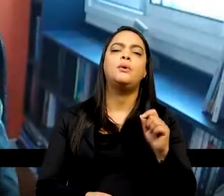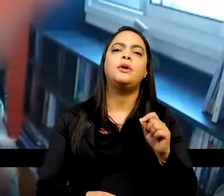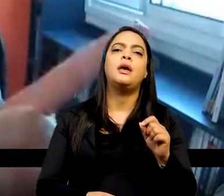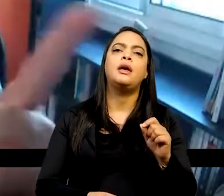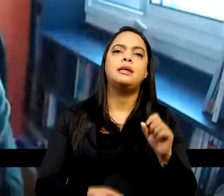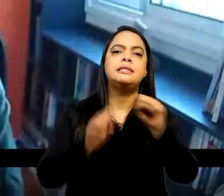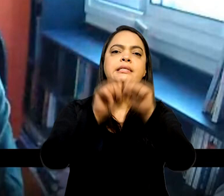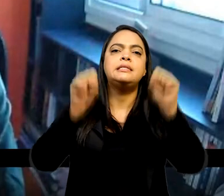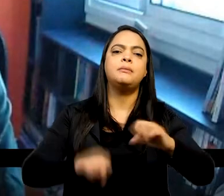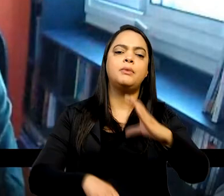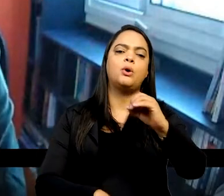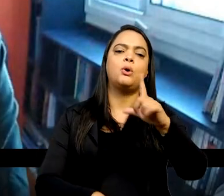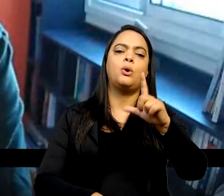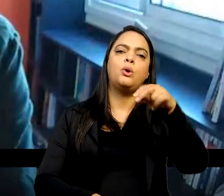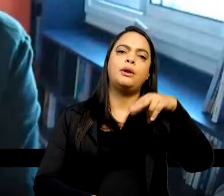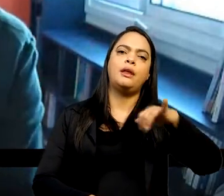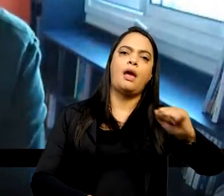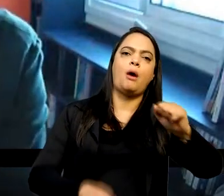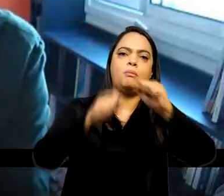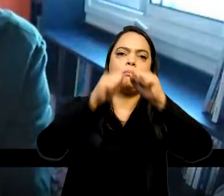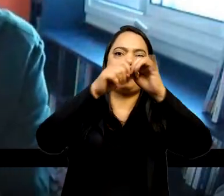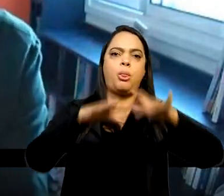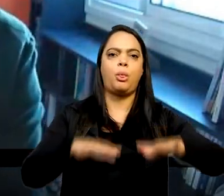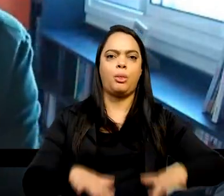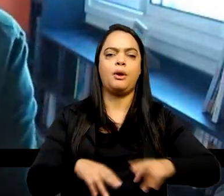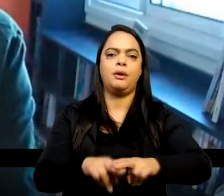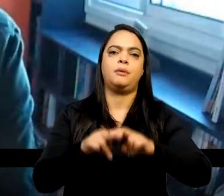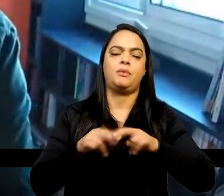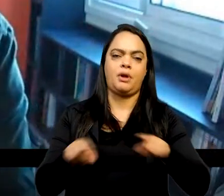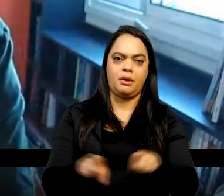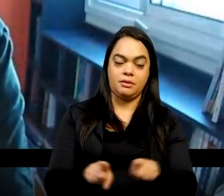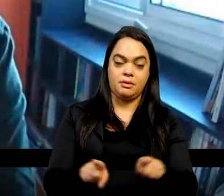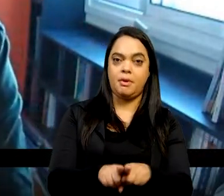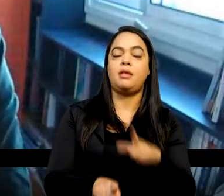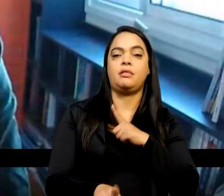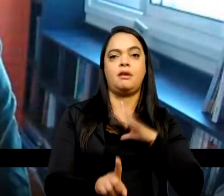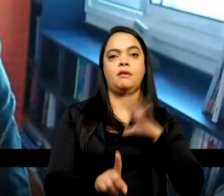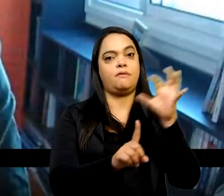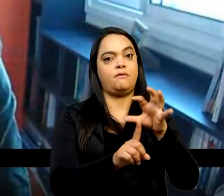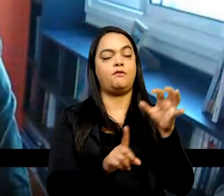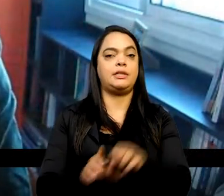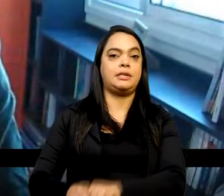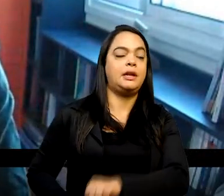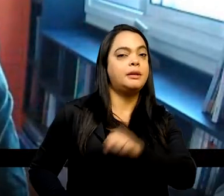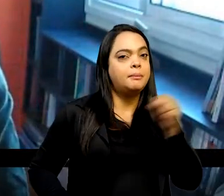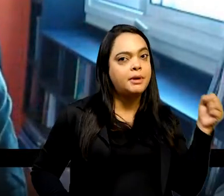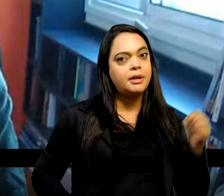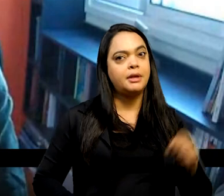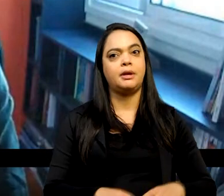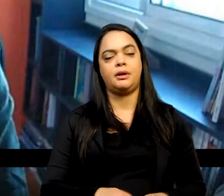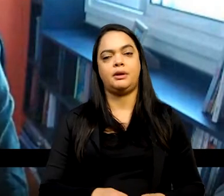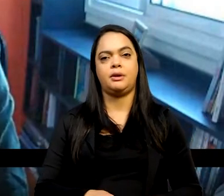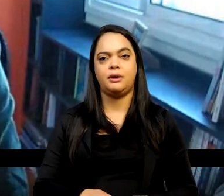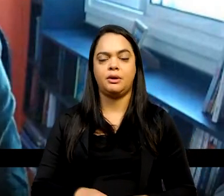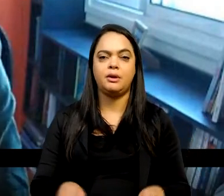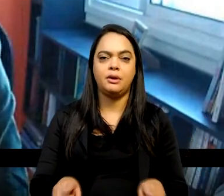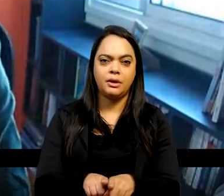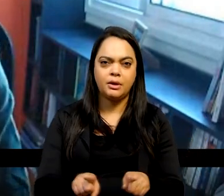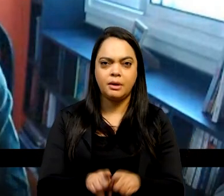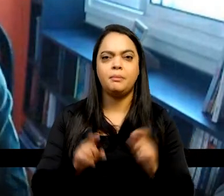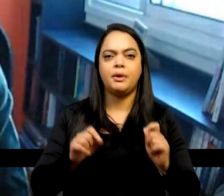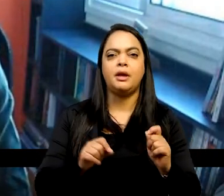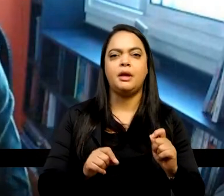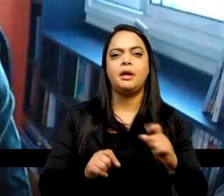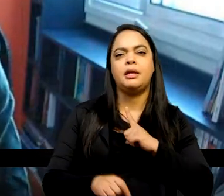colonial e a crise desse sistema, com implicações também na historiografia da independência. O Jacques Godechaud deu uma contribuição